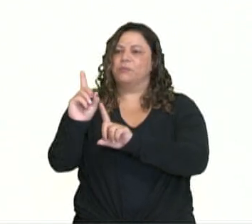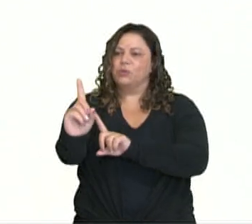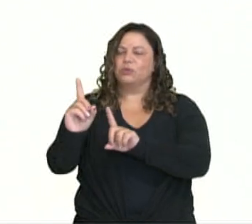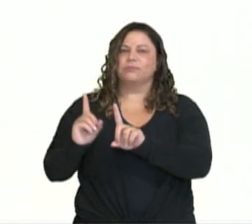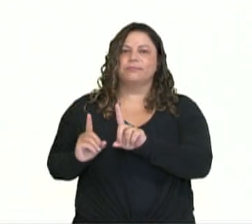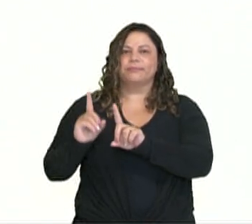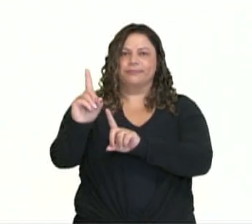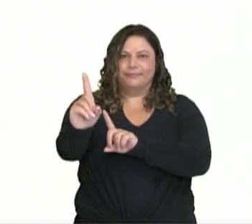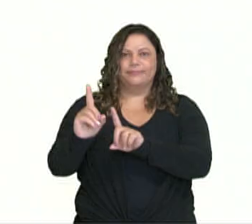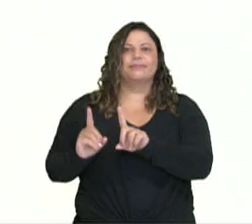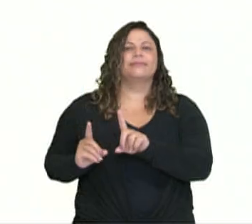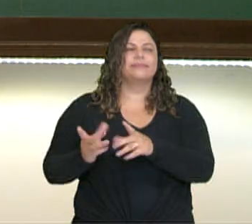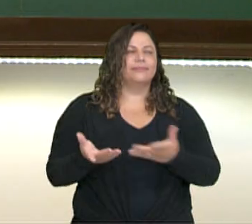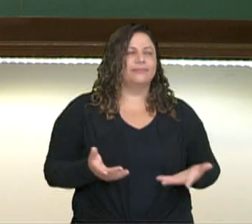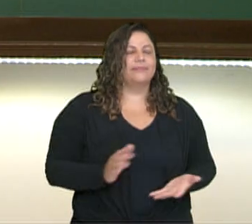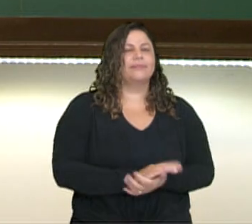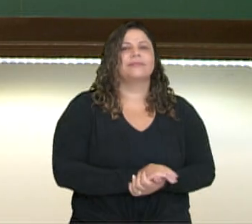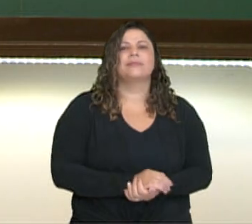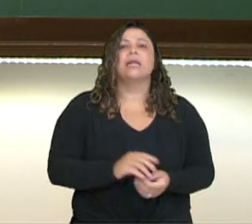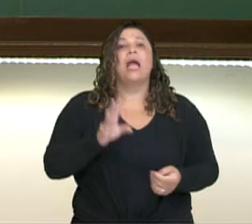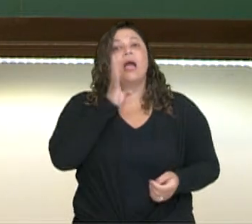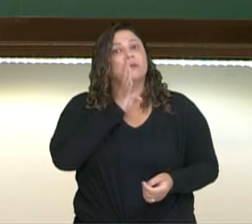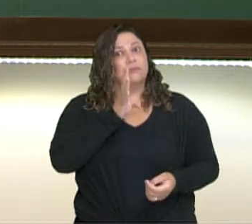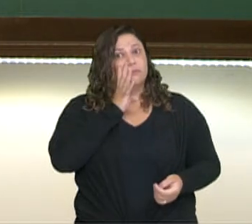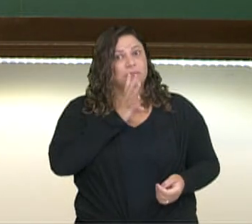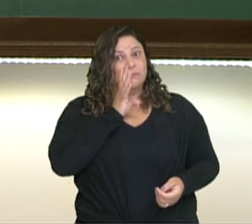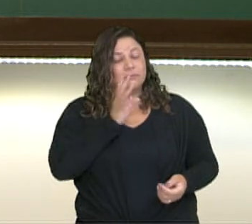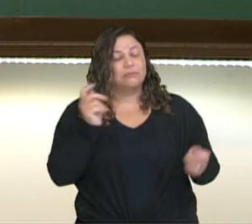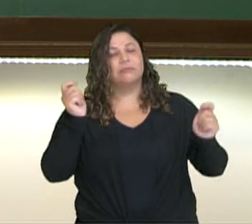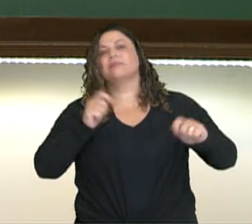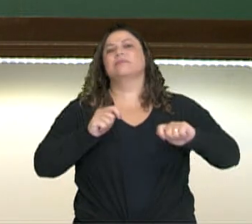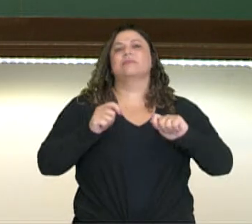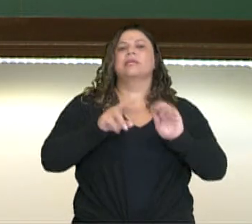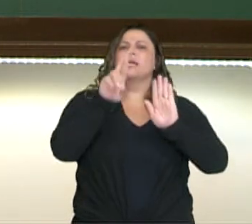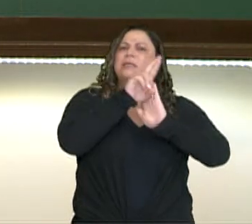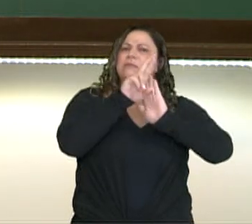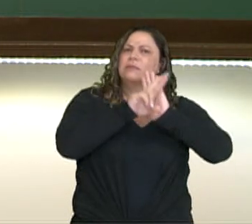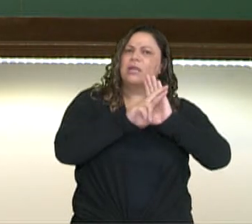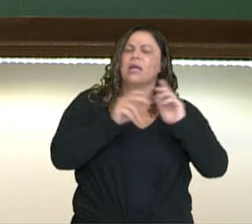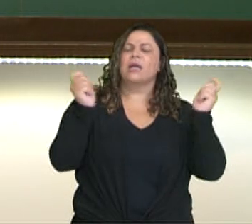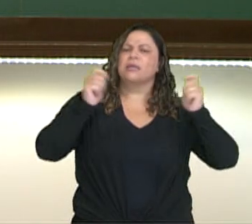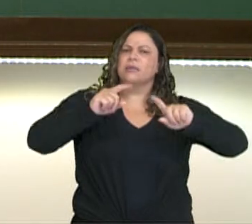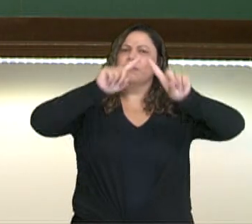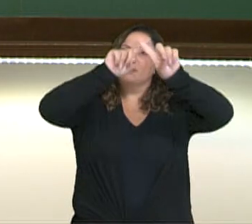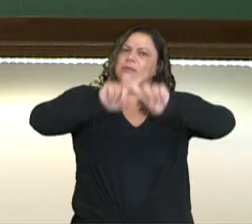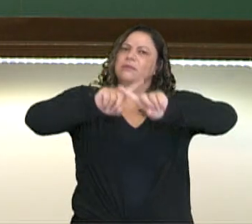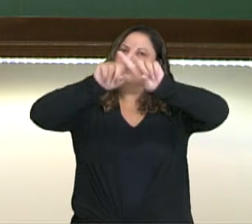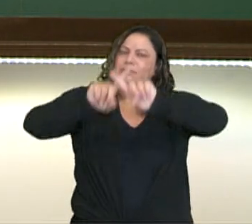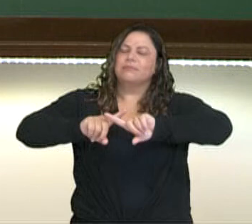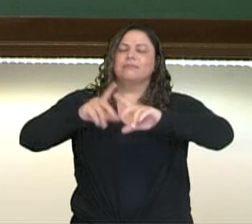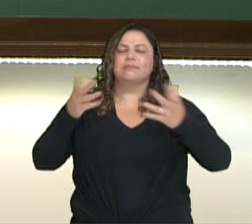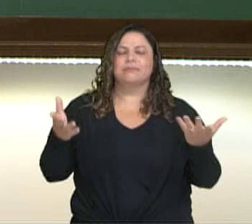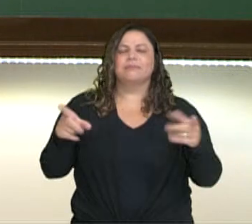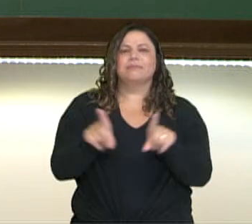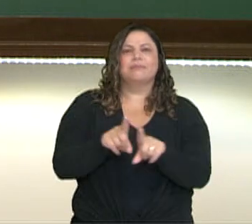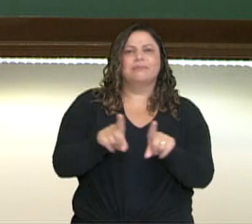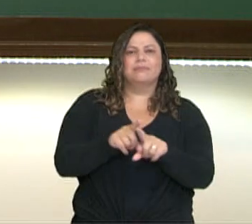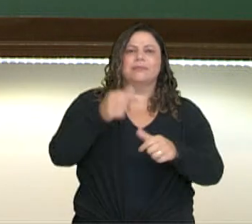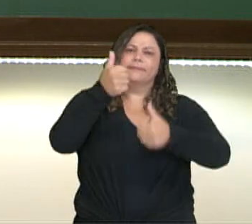bacana! A peteca serve de modalidade esportiva, então nesse sentido ela precisa ter